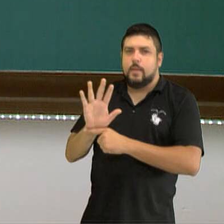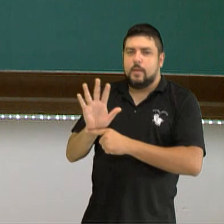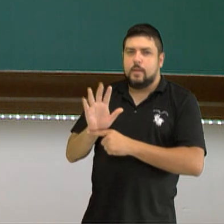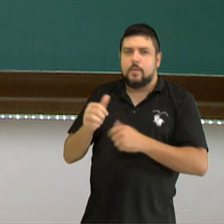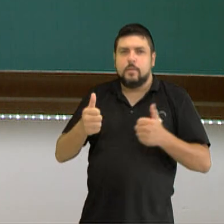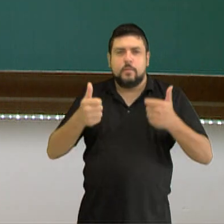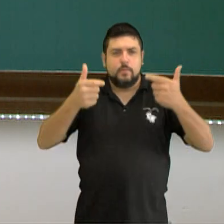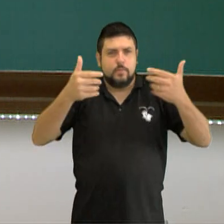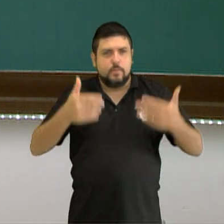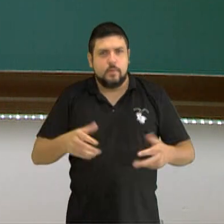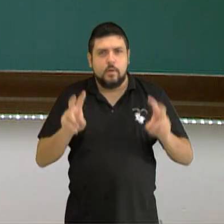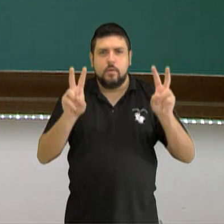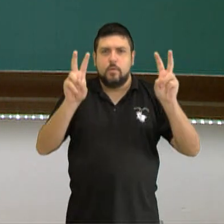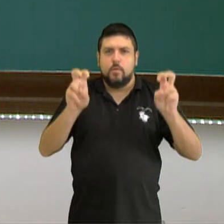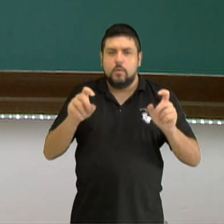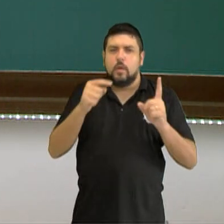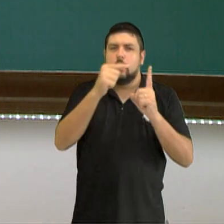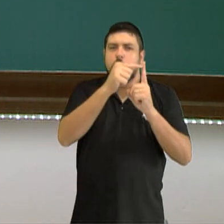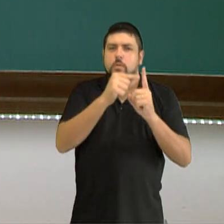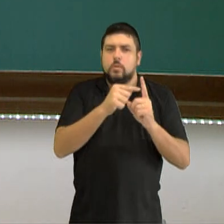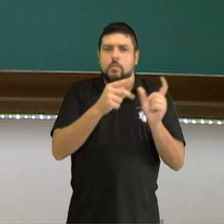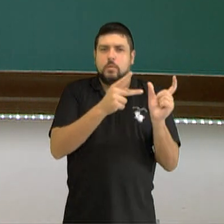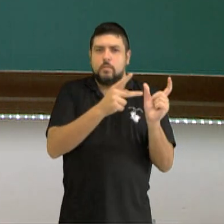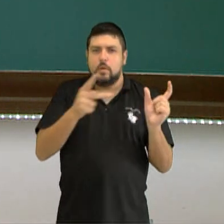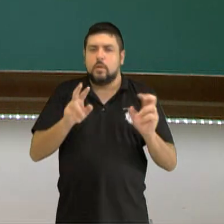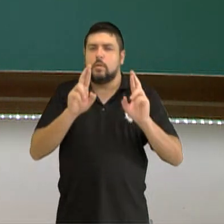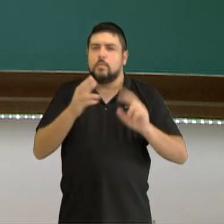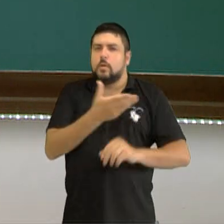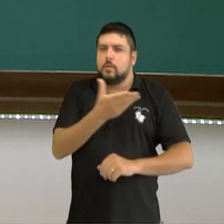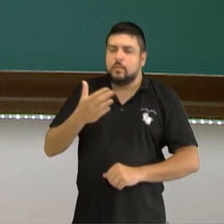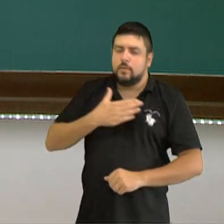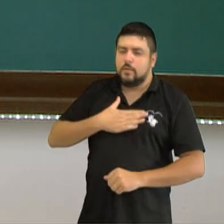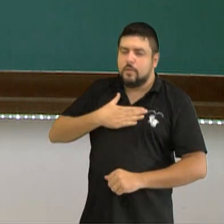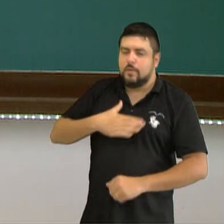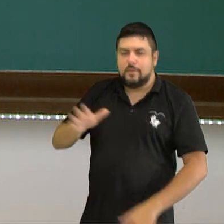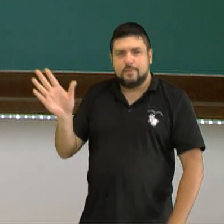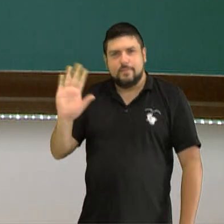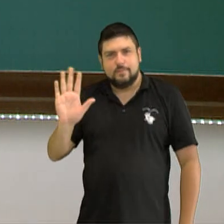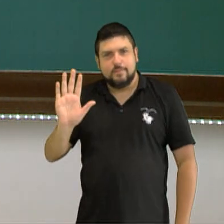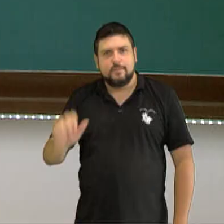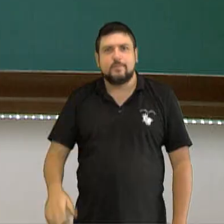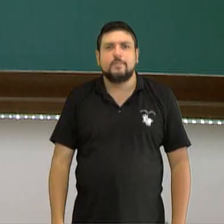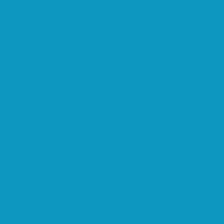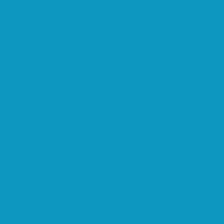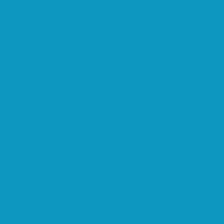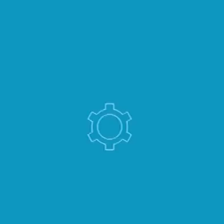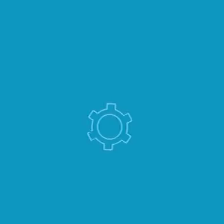falamos a respeito dos tipos de predicado. Espero que vocês tenham gostado. E até breve!